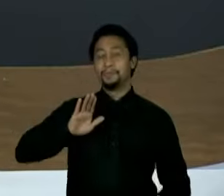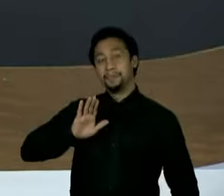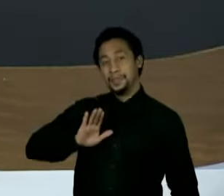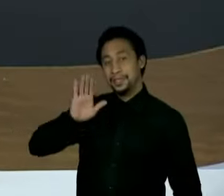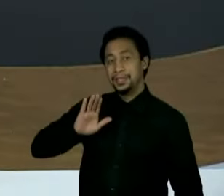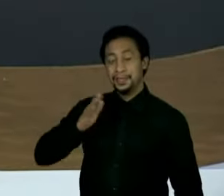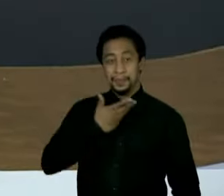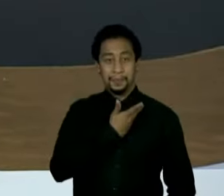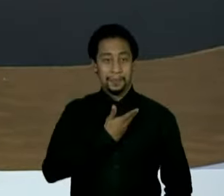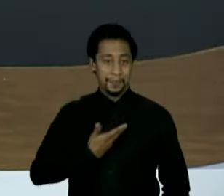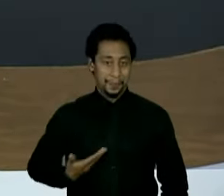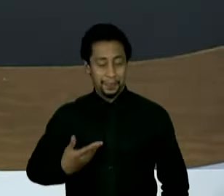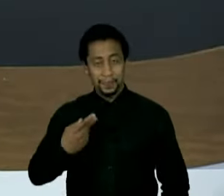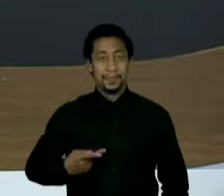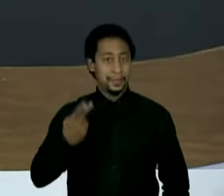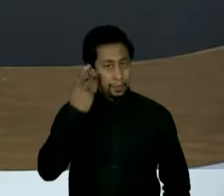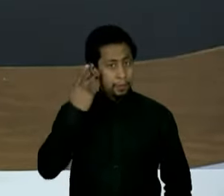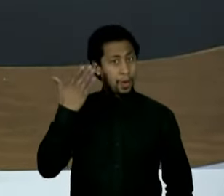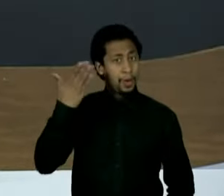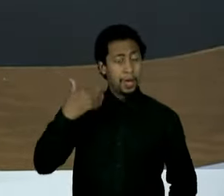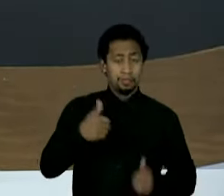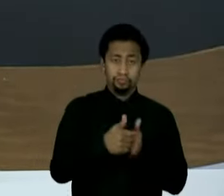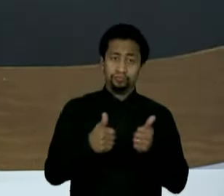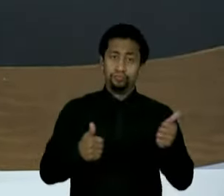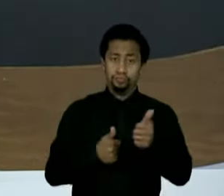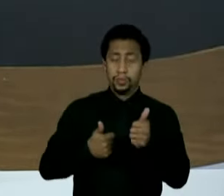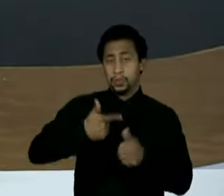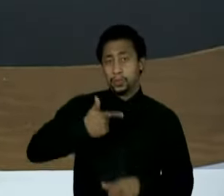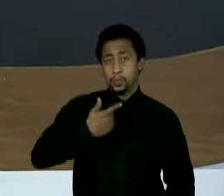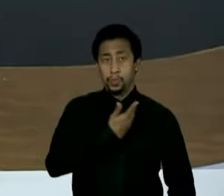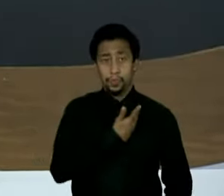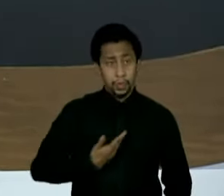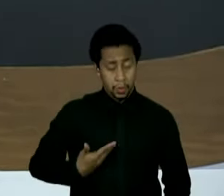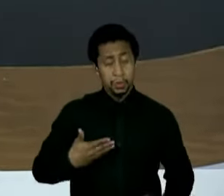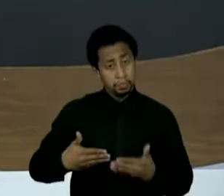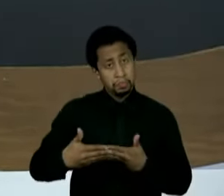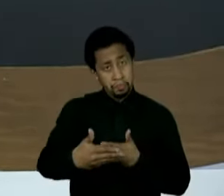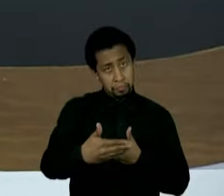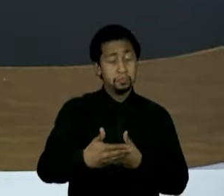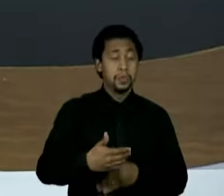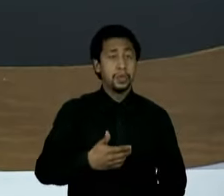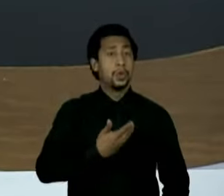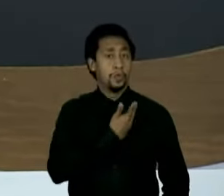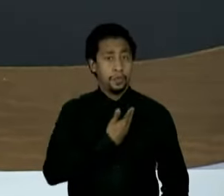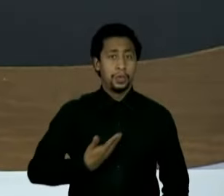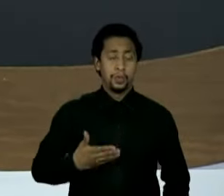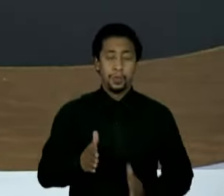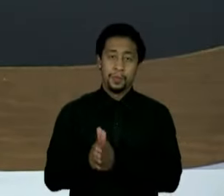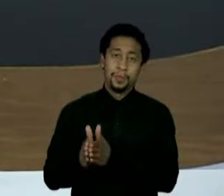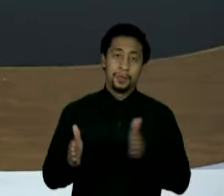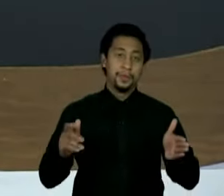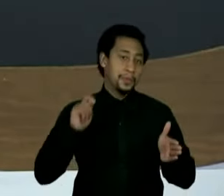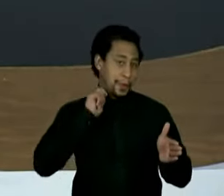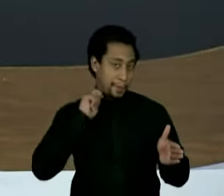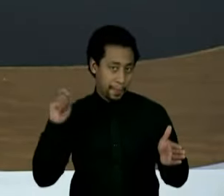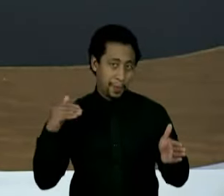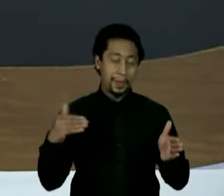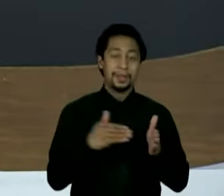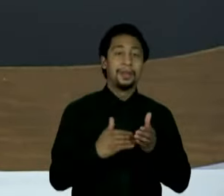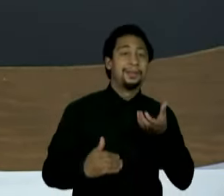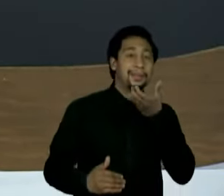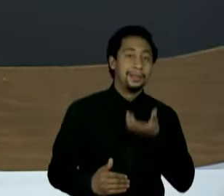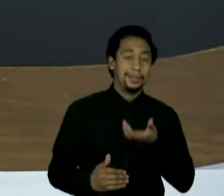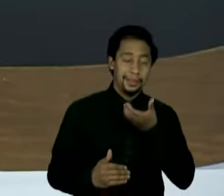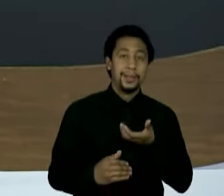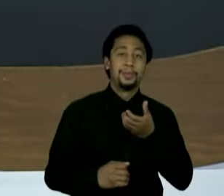ocupou primeiro como vice-governador e depois como governador de abril a dezembro de 2018, depois da renúncia